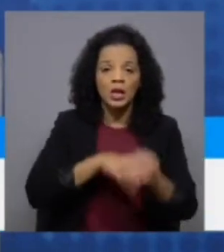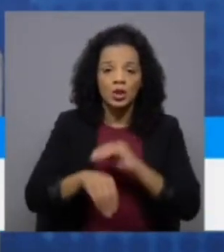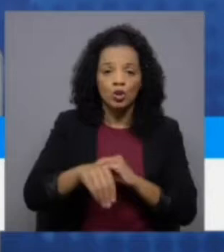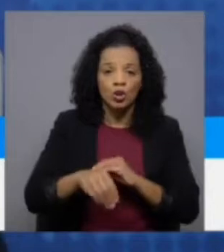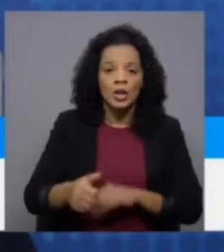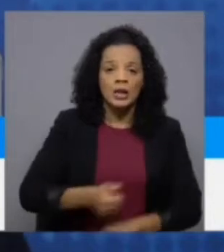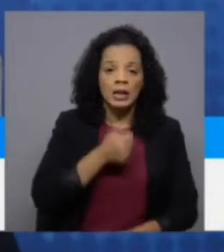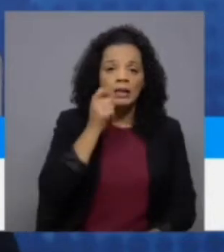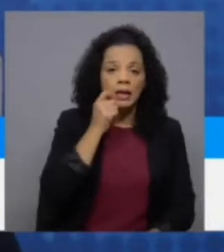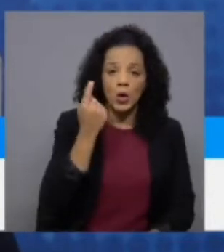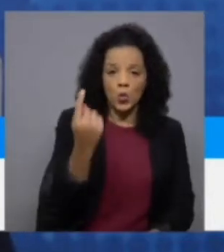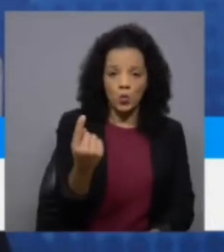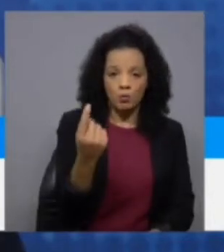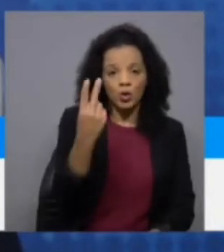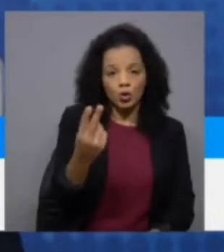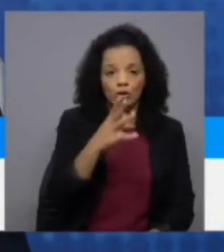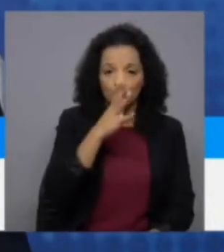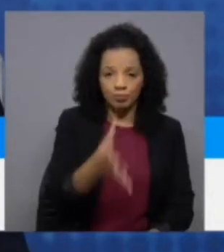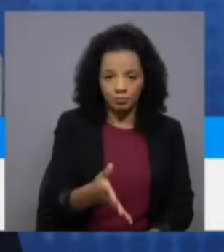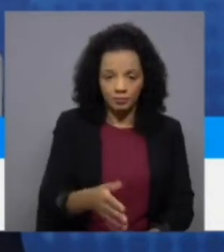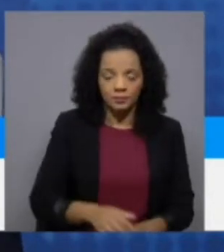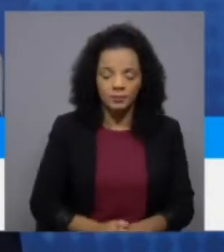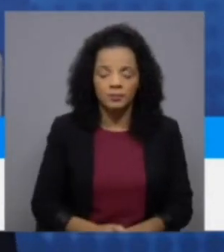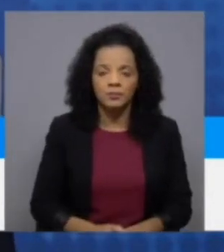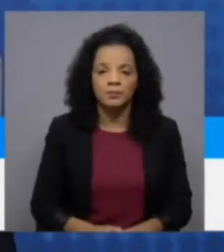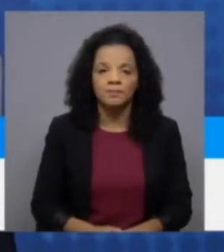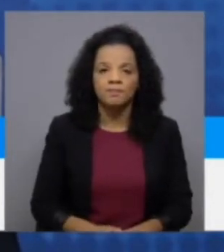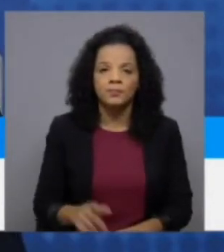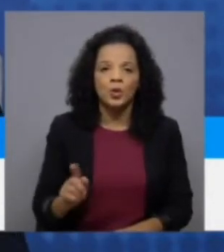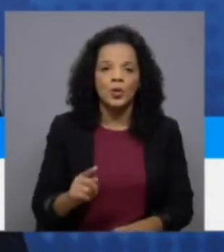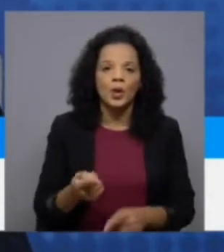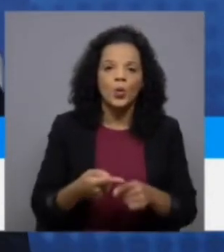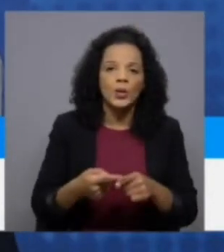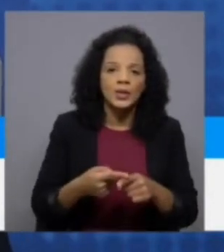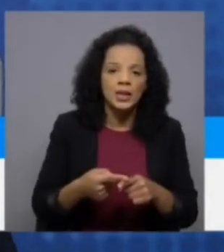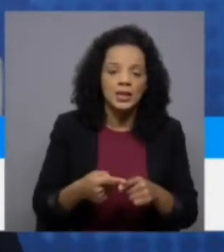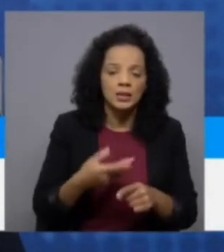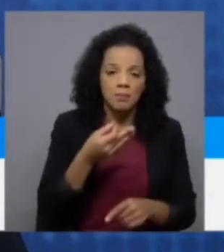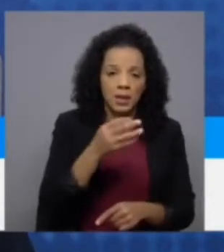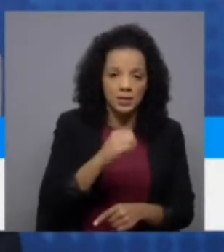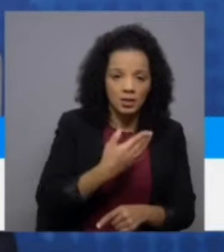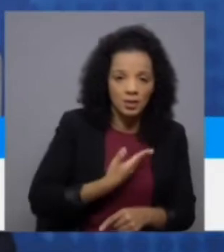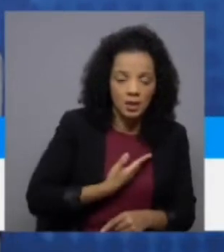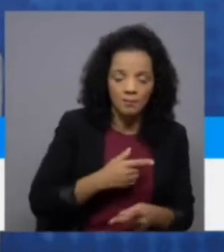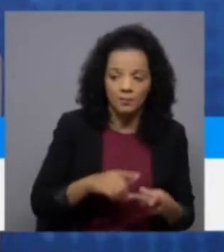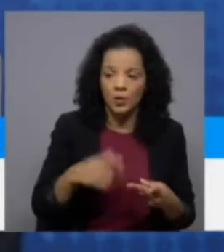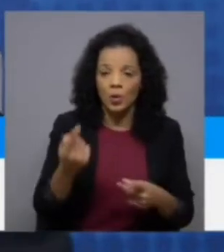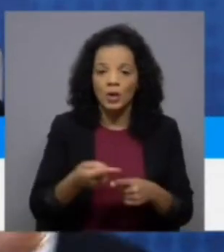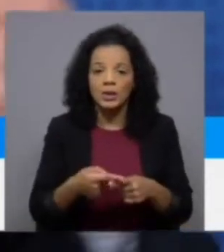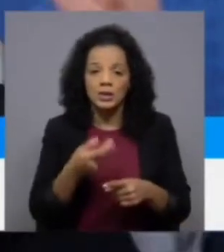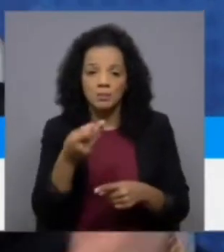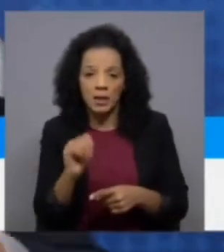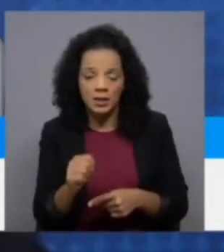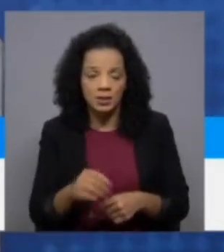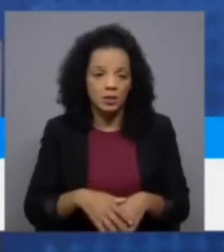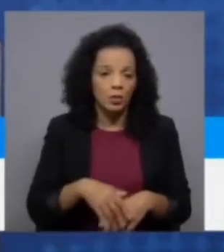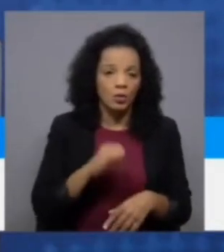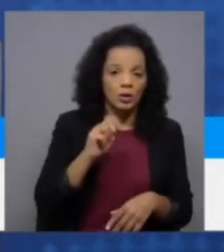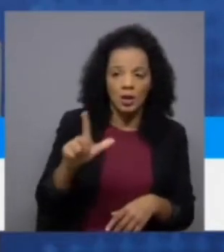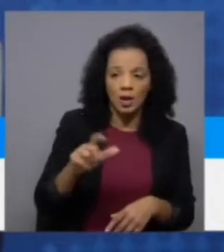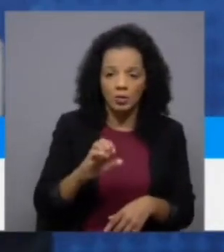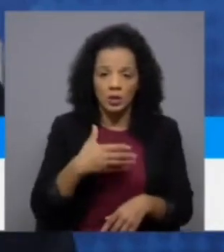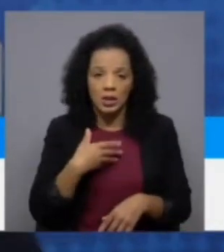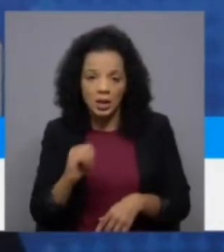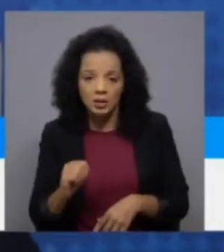ganhar dois bom e acima disto tudo não está o interesse do PSD não está o interesse do PS nem da IL nem do